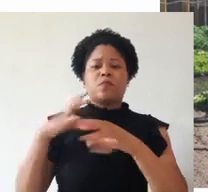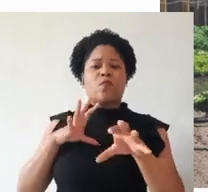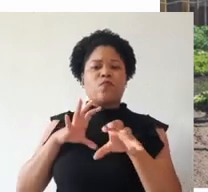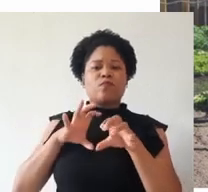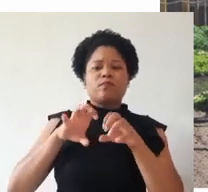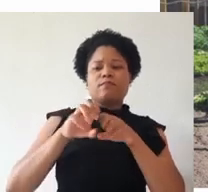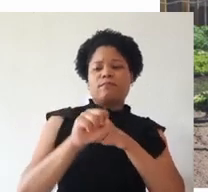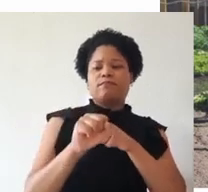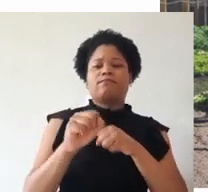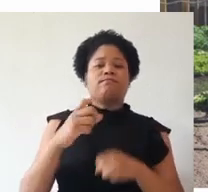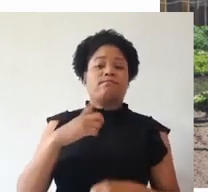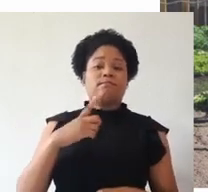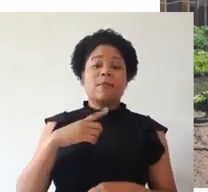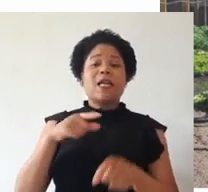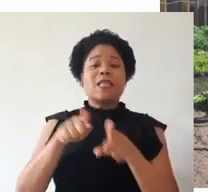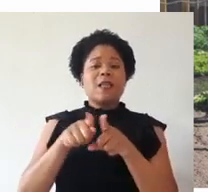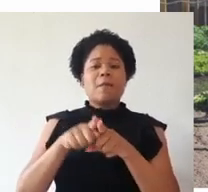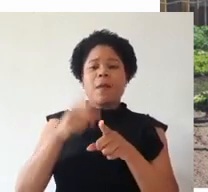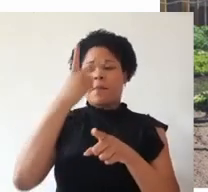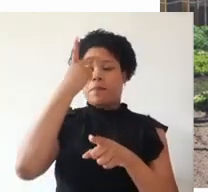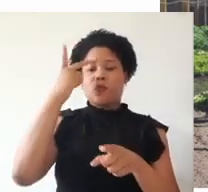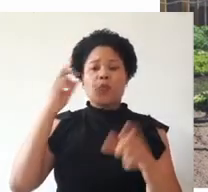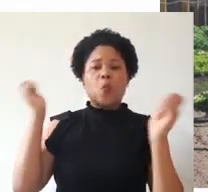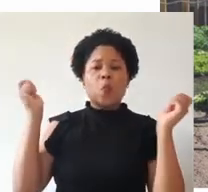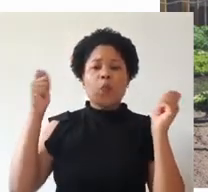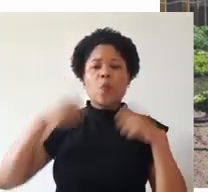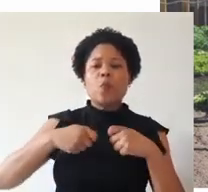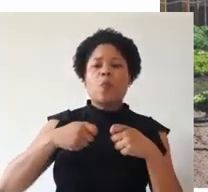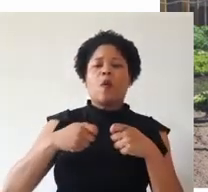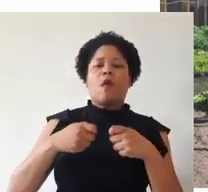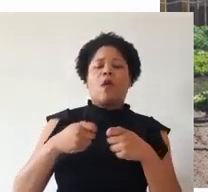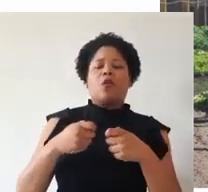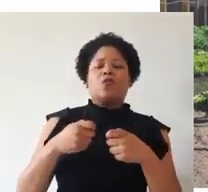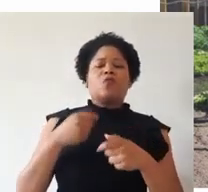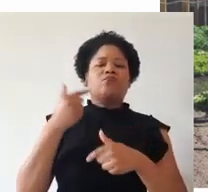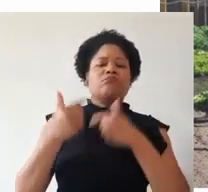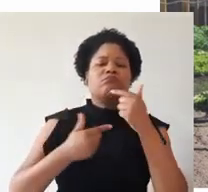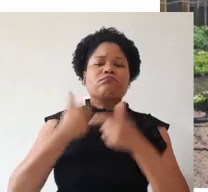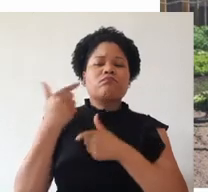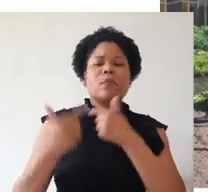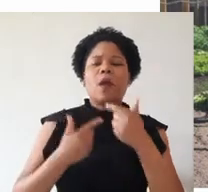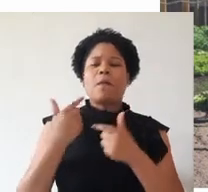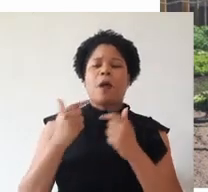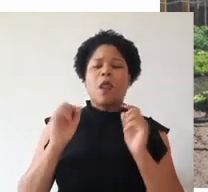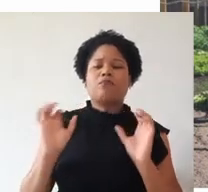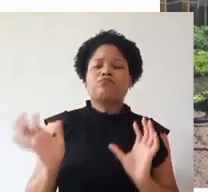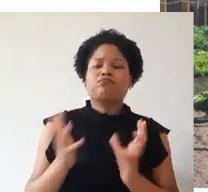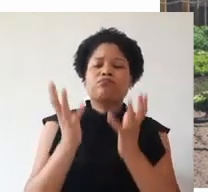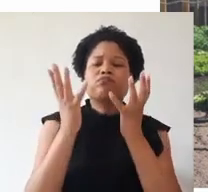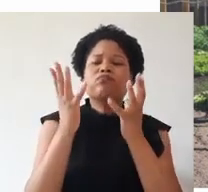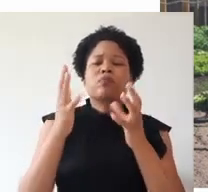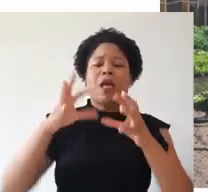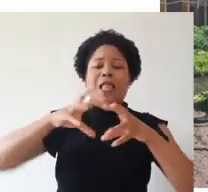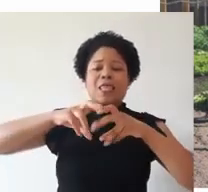formação lhe confere, tendo competência de manejar de forma sustentável a fertilidade do solo